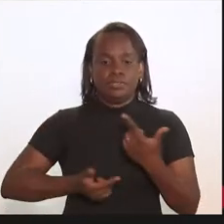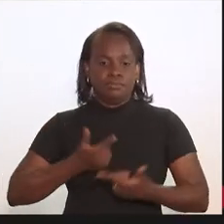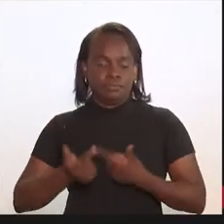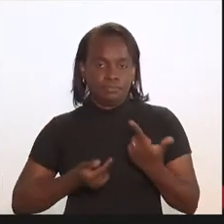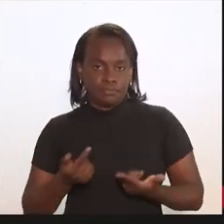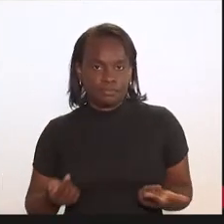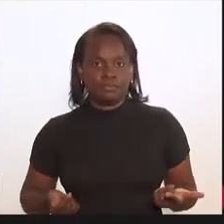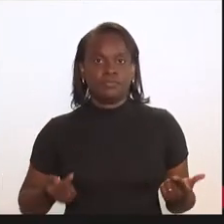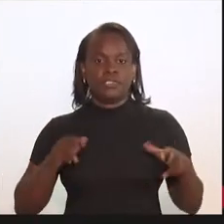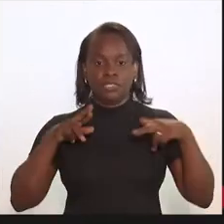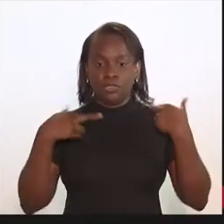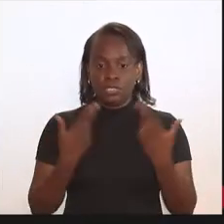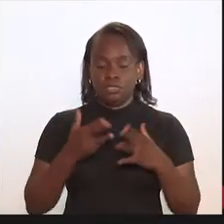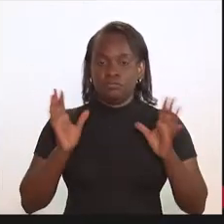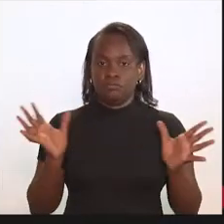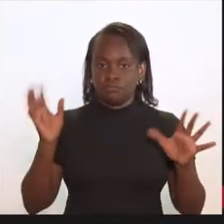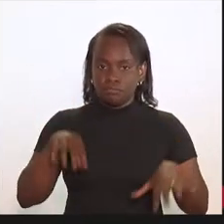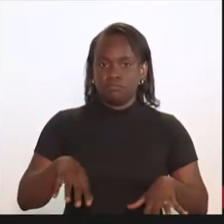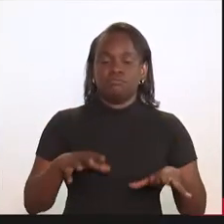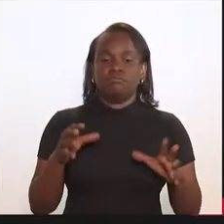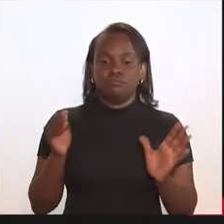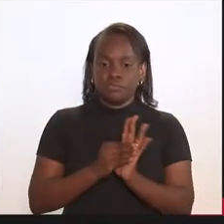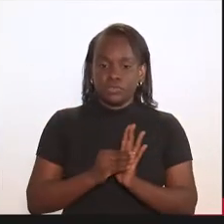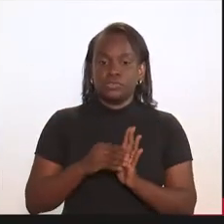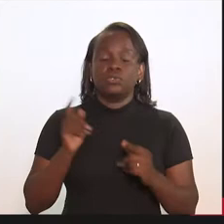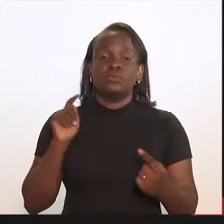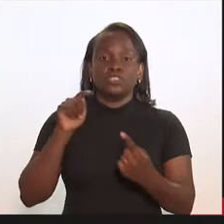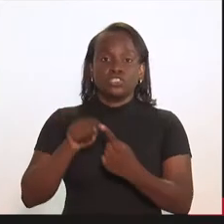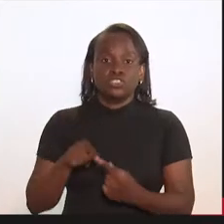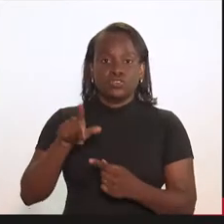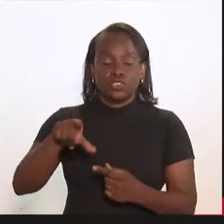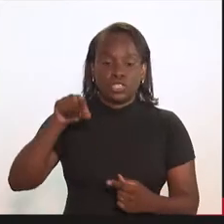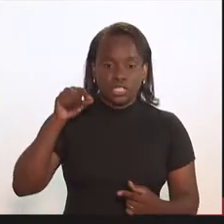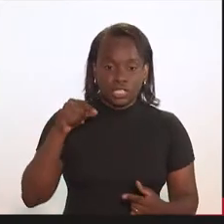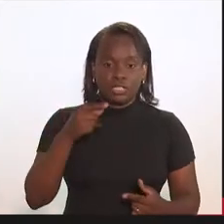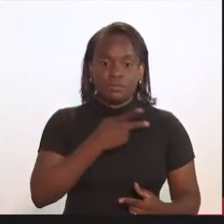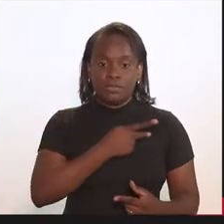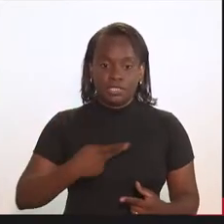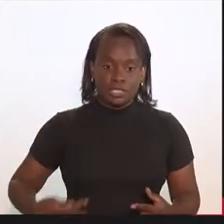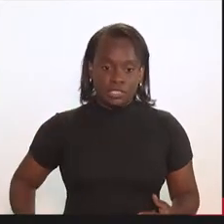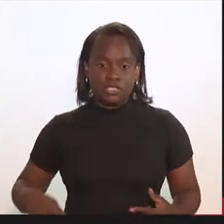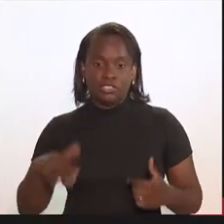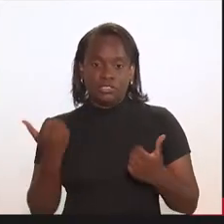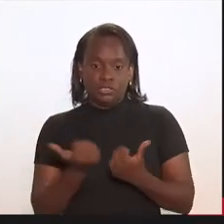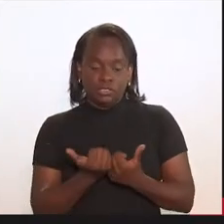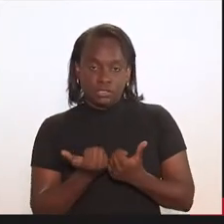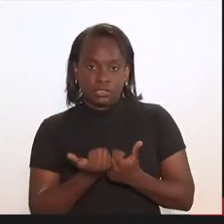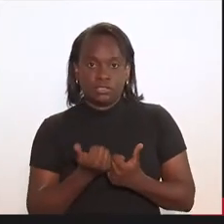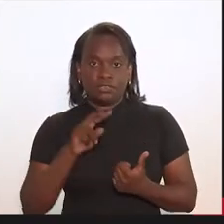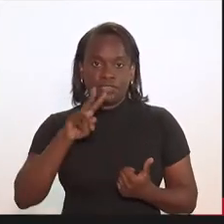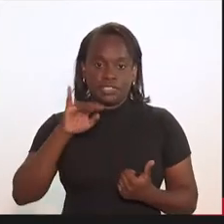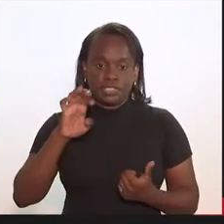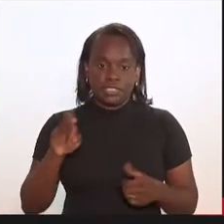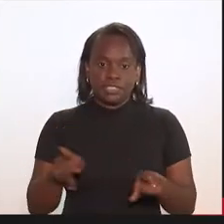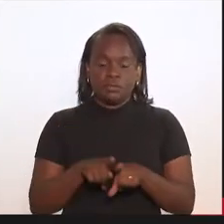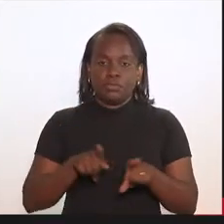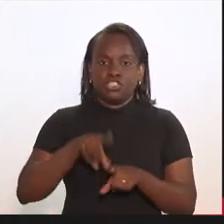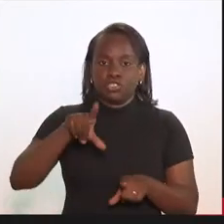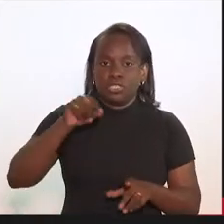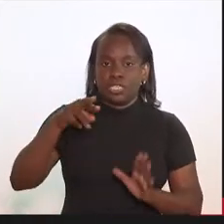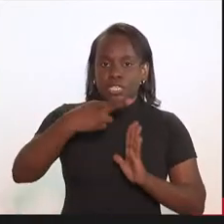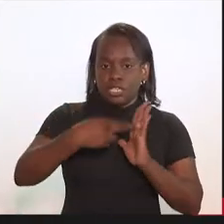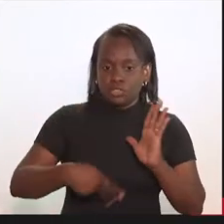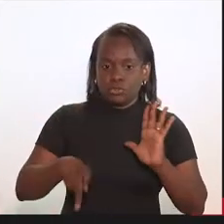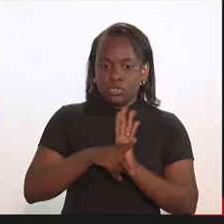trabalhos da reunião de instalação com o objetivo de eleger o vice-presidente e designar o